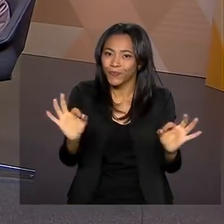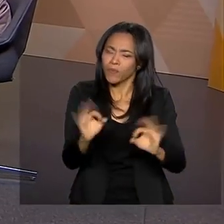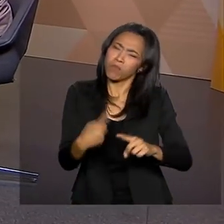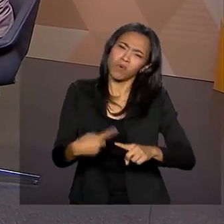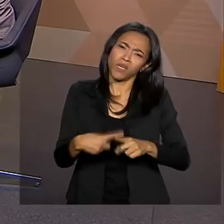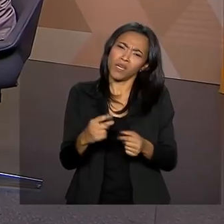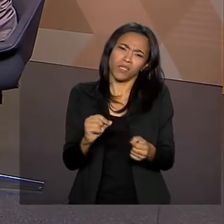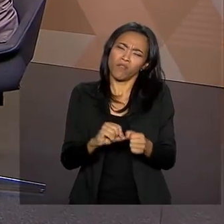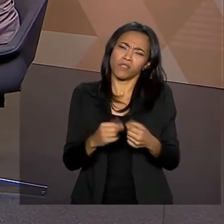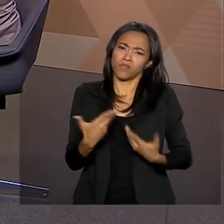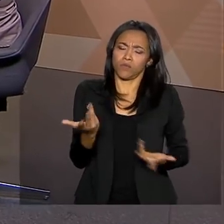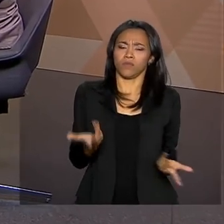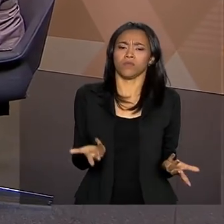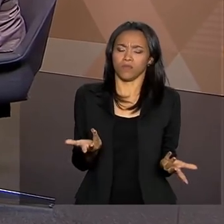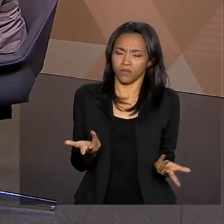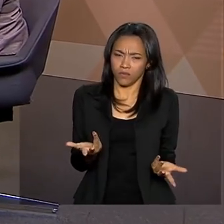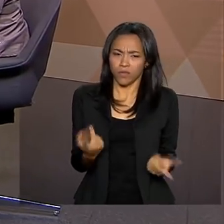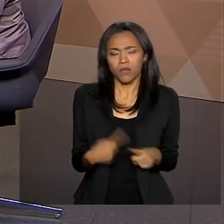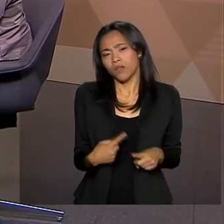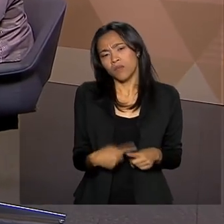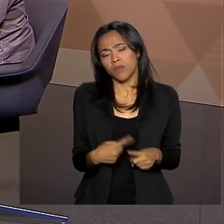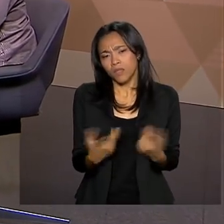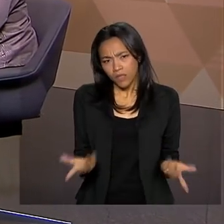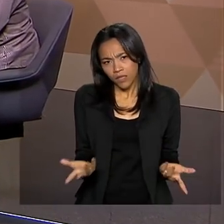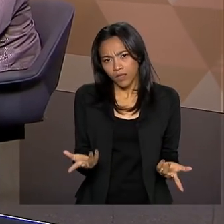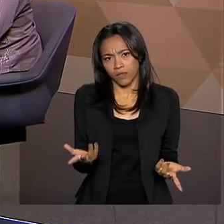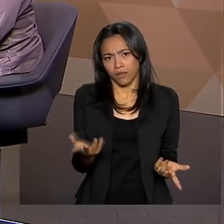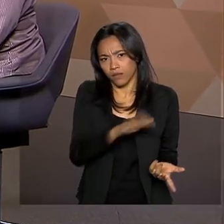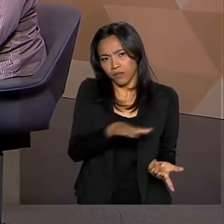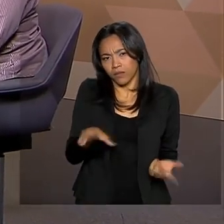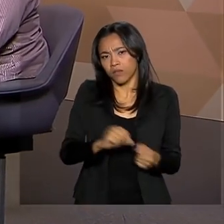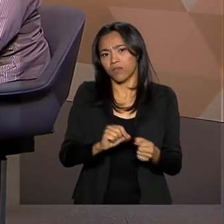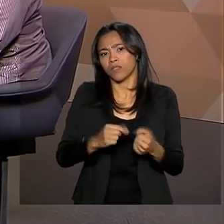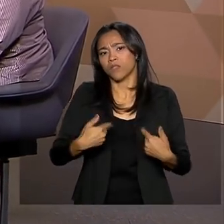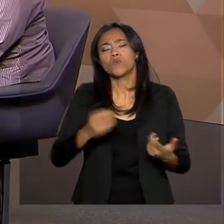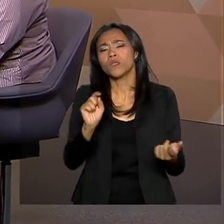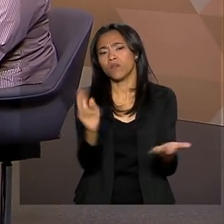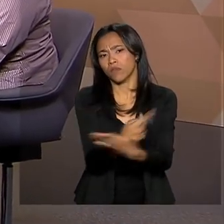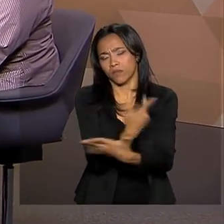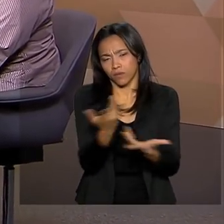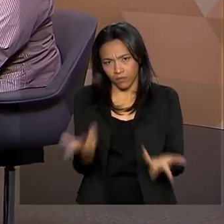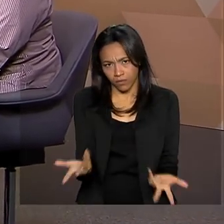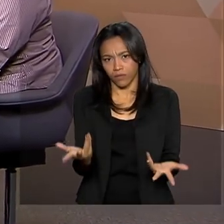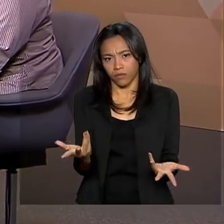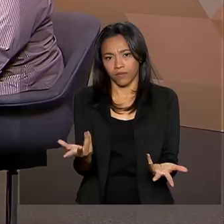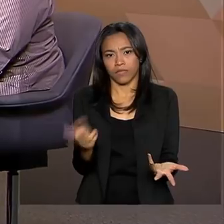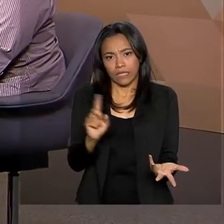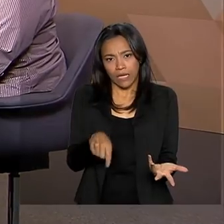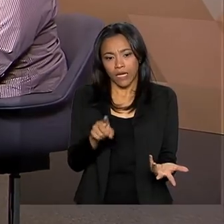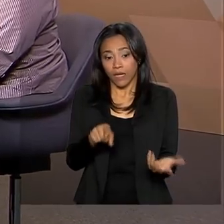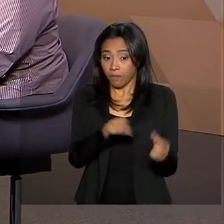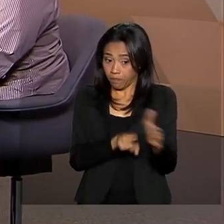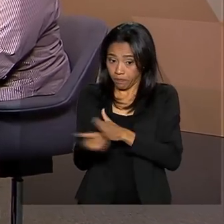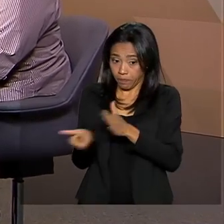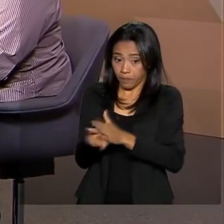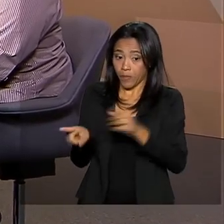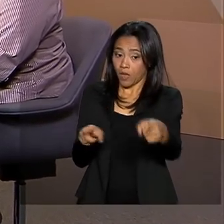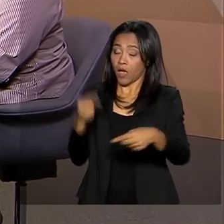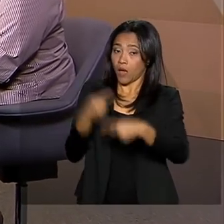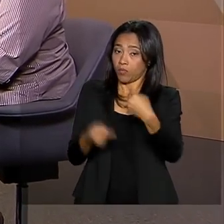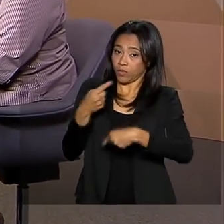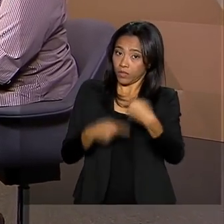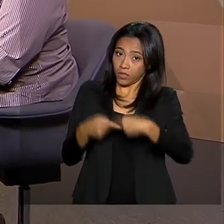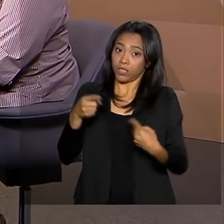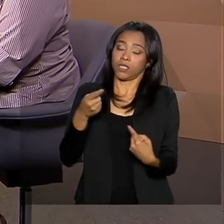elas estão se autoflagelando? Por que elas estão se machucando? O que está acontecendo? É um fenômeno... Política Nacional de Prevenção ao